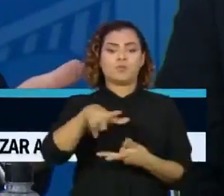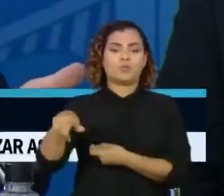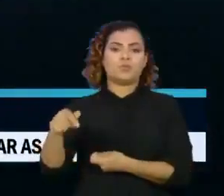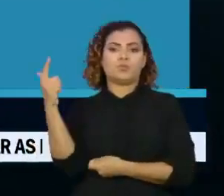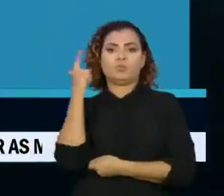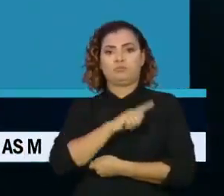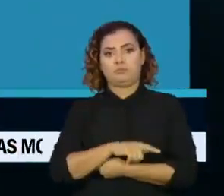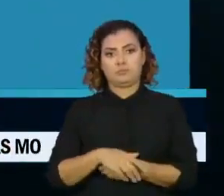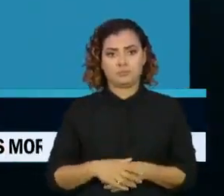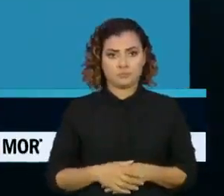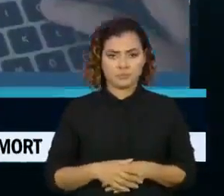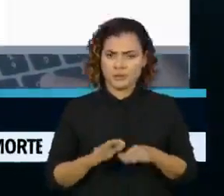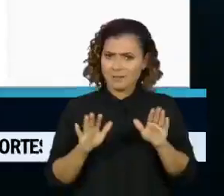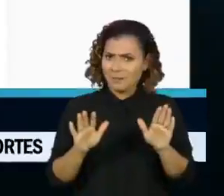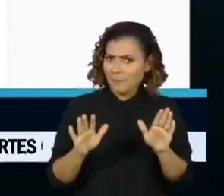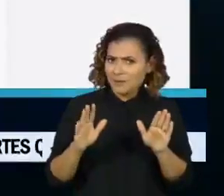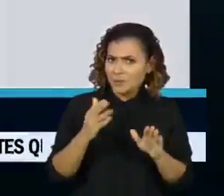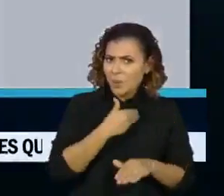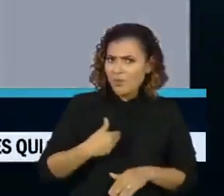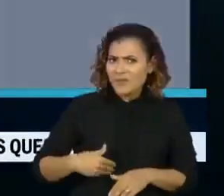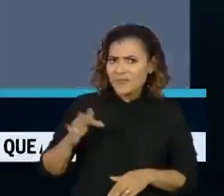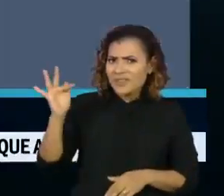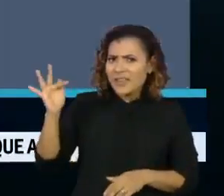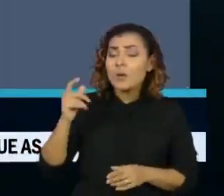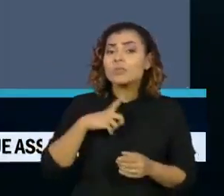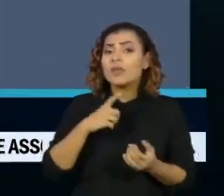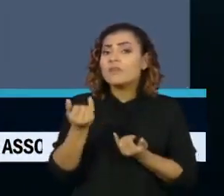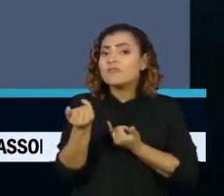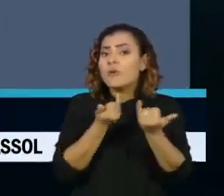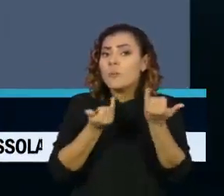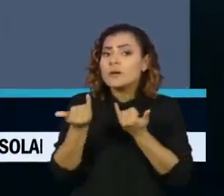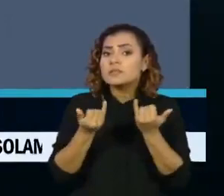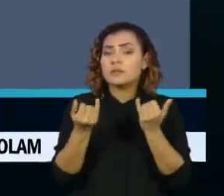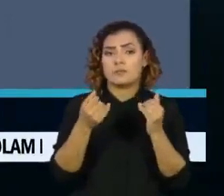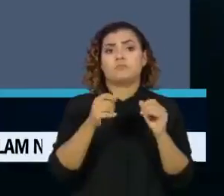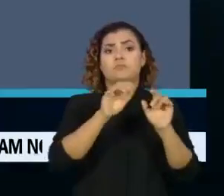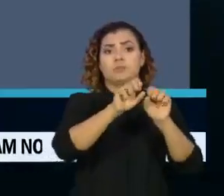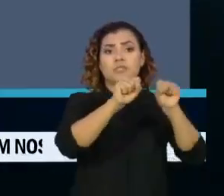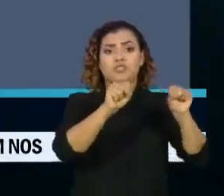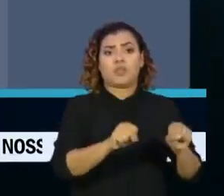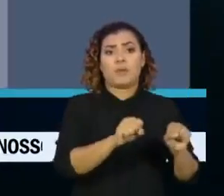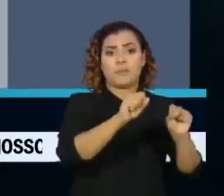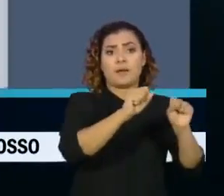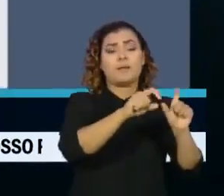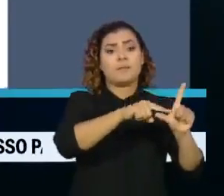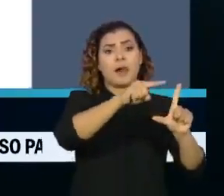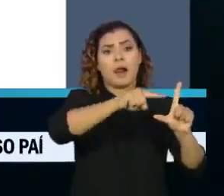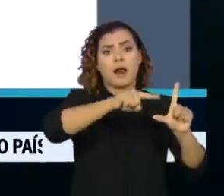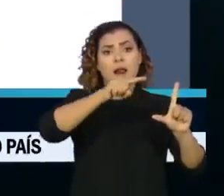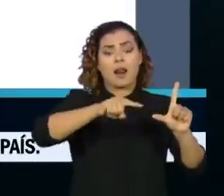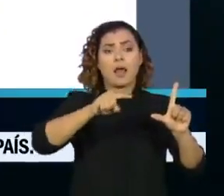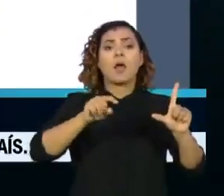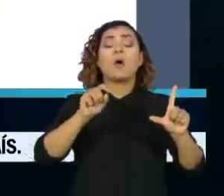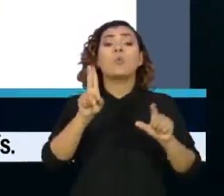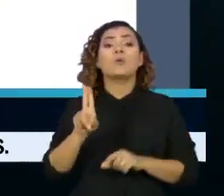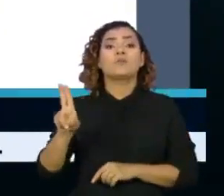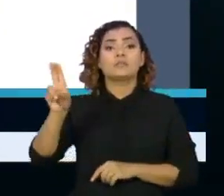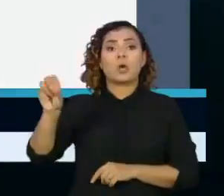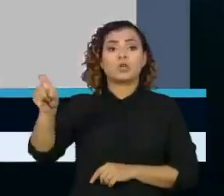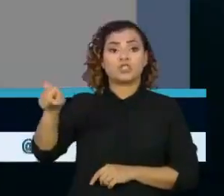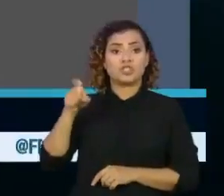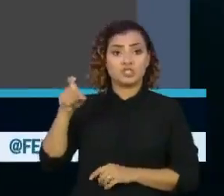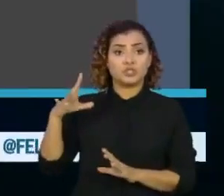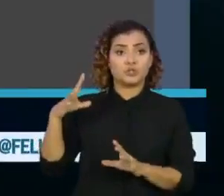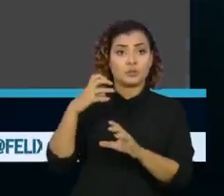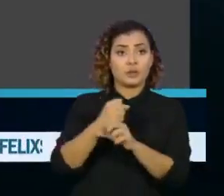vacinas. O governo federal se baseia no dado divulgado pela plataforma desenvolvida pela Universidade de Oxford, que